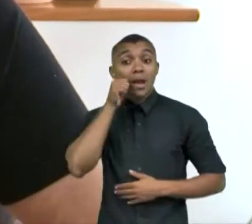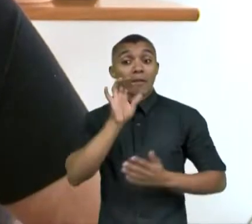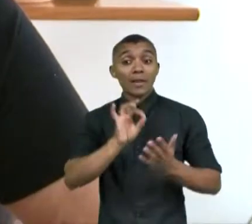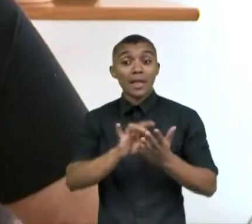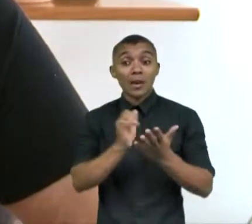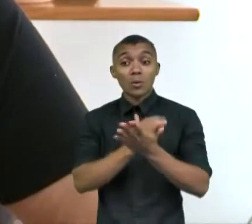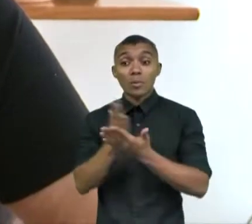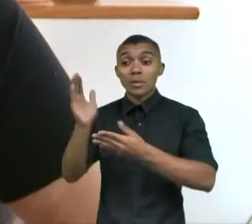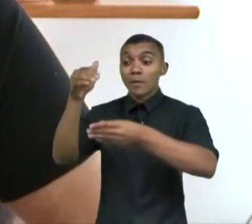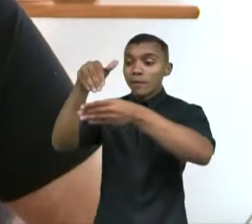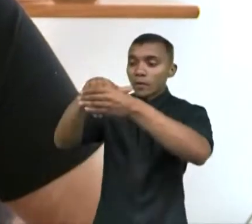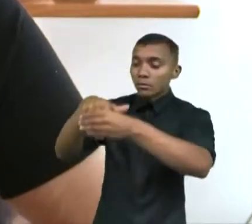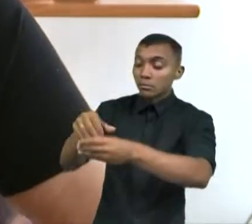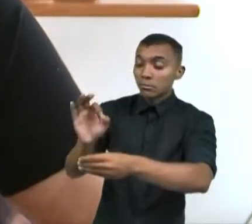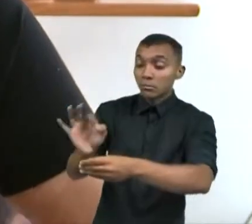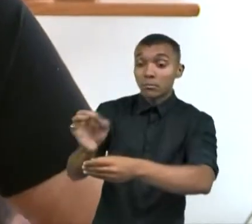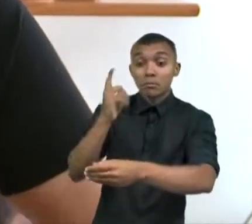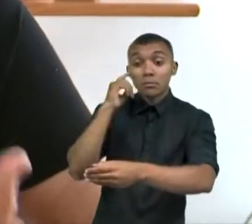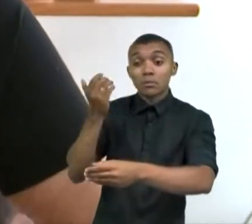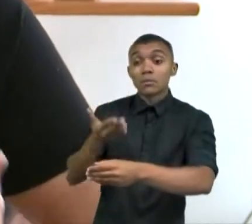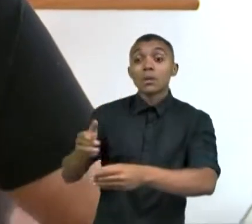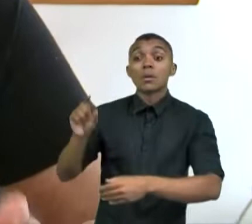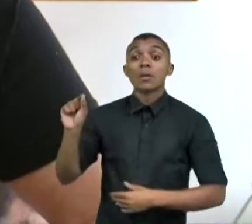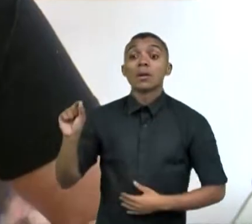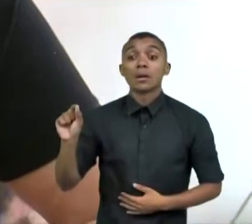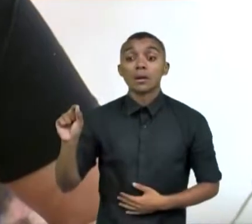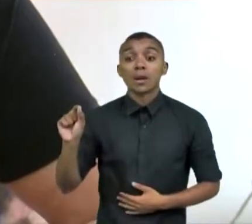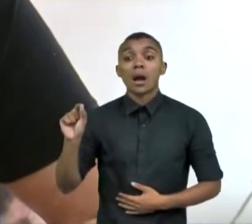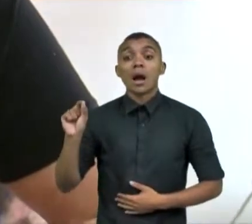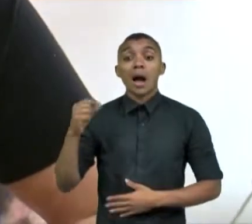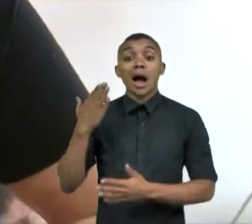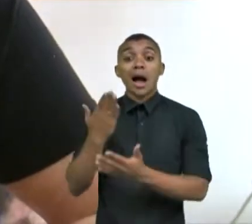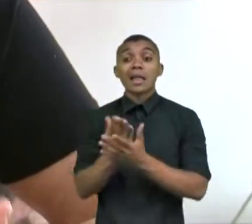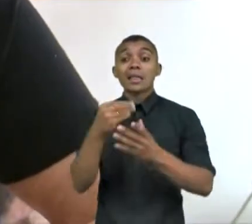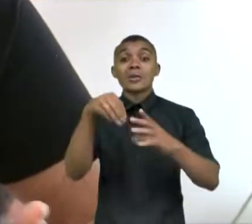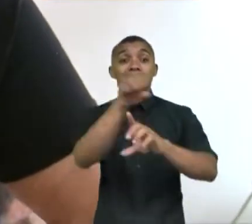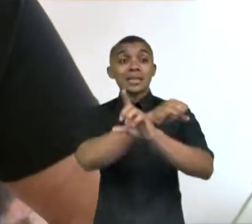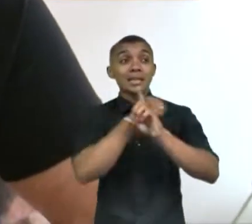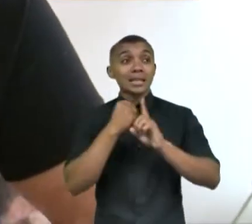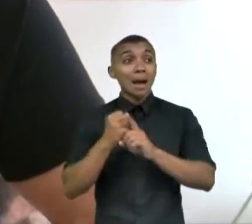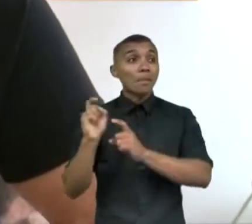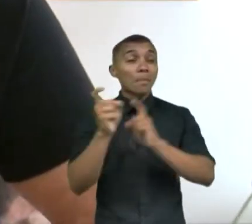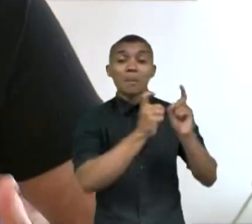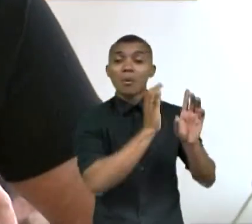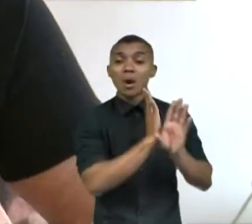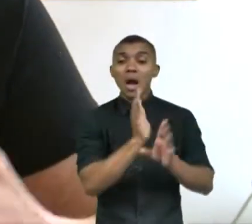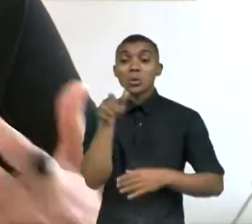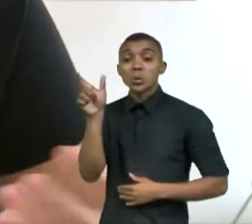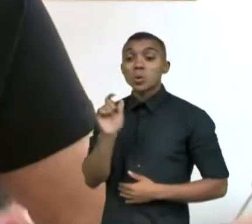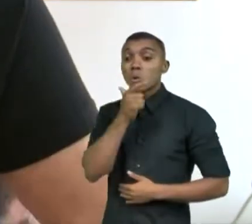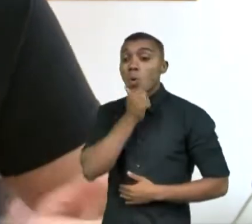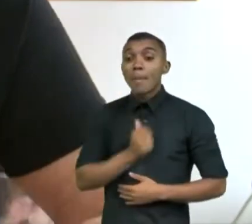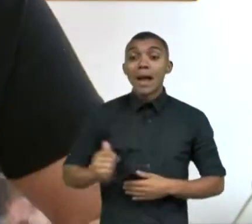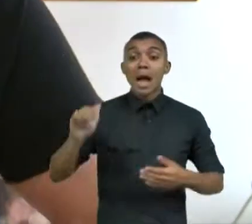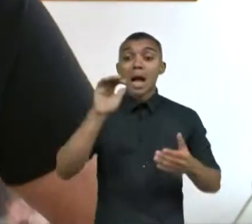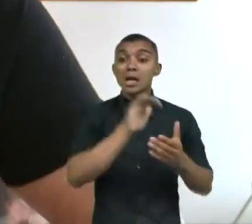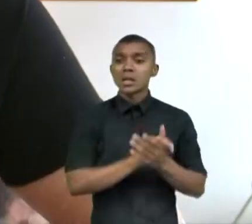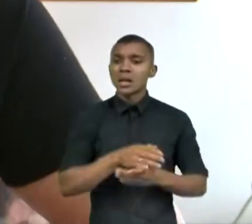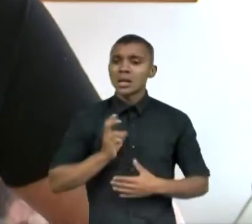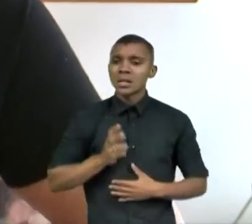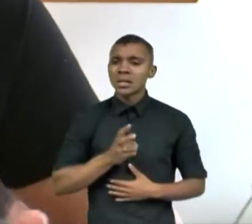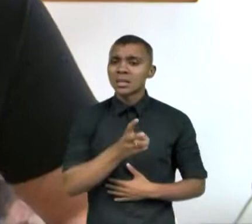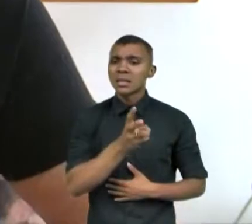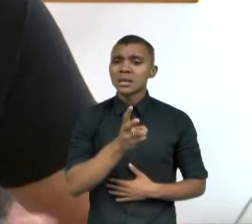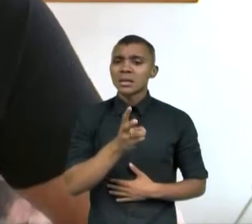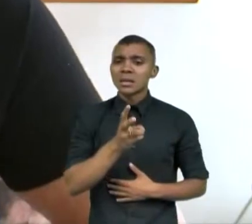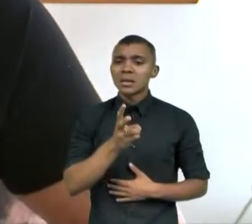vota, é até uma discussão dentro da sociedade patriarcal que o homem casado quase tem vantagem sobre o homem solteiro,